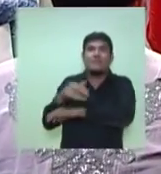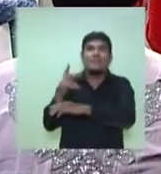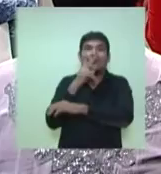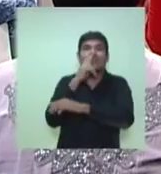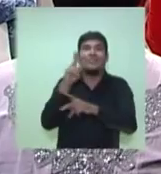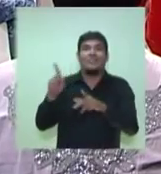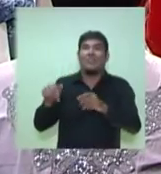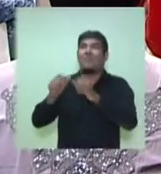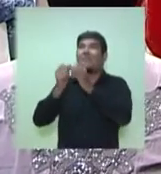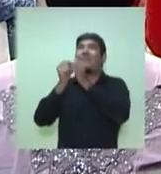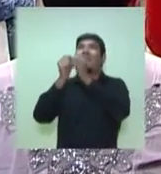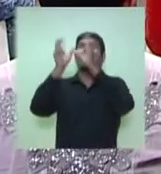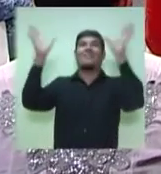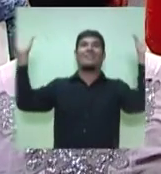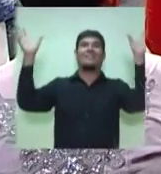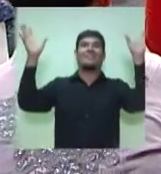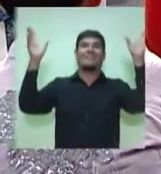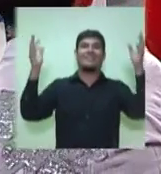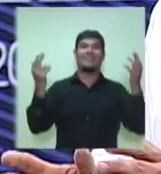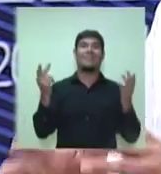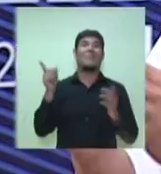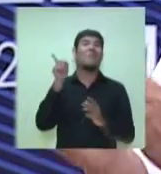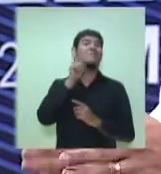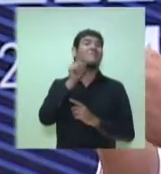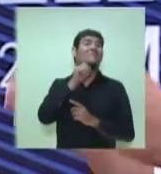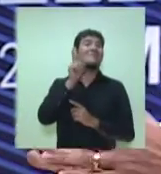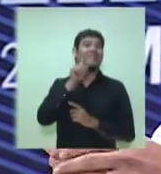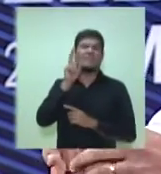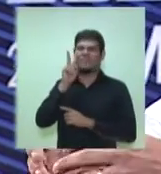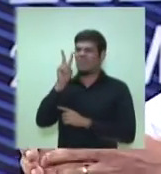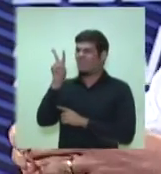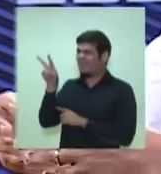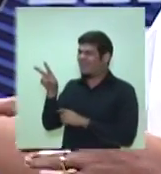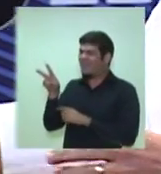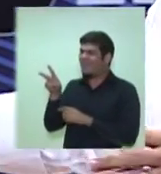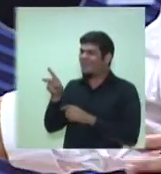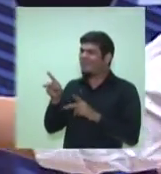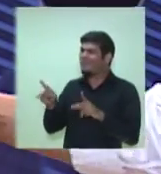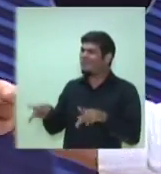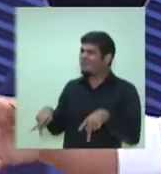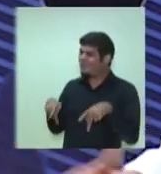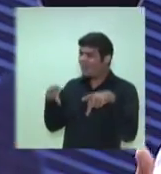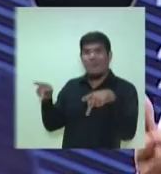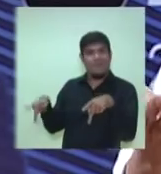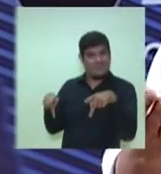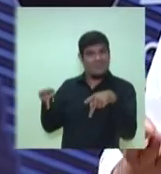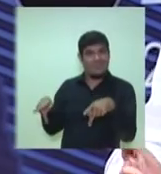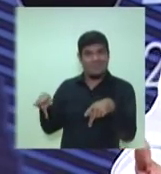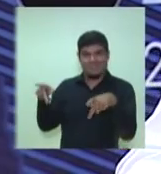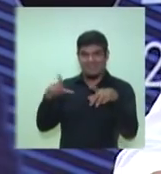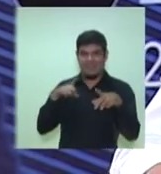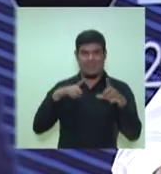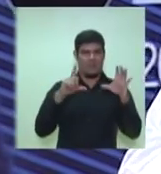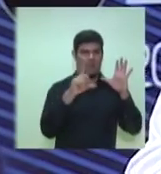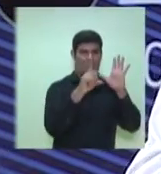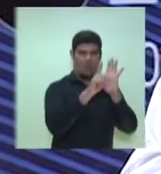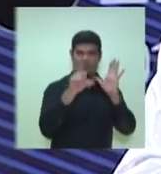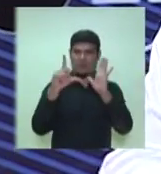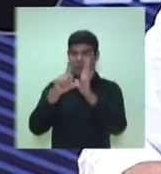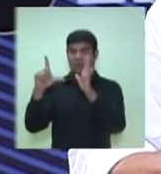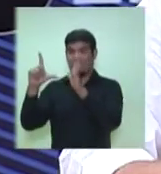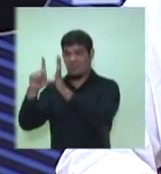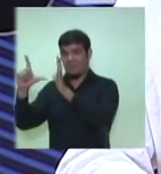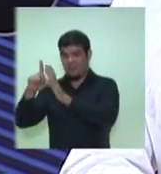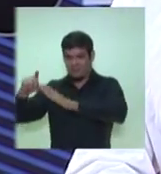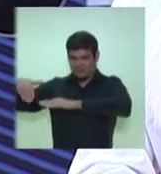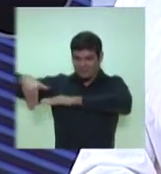de Orlando. Se você olhar um shopping, você vê que até o shopping tem quiosque no meio deles, mas um quiosque organizado, com o trabalhador